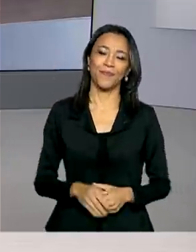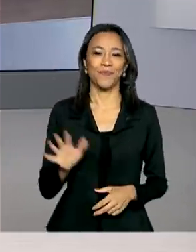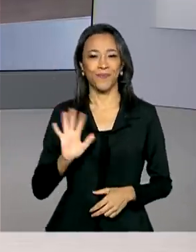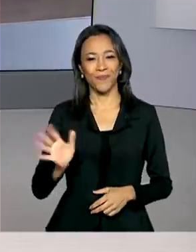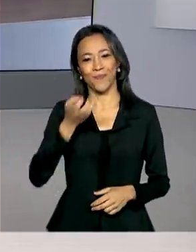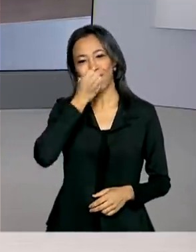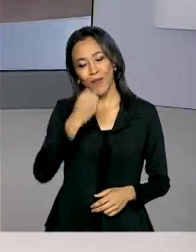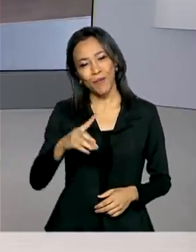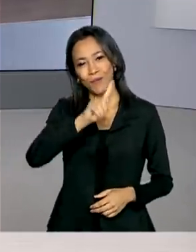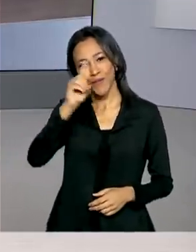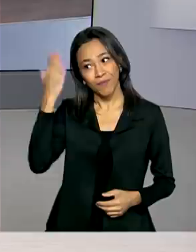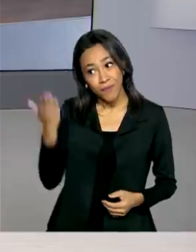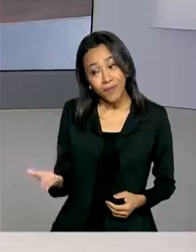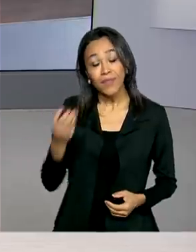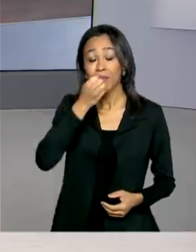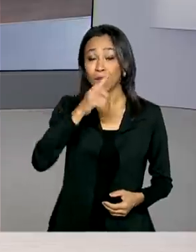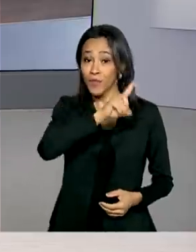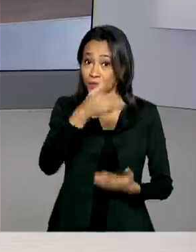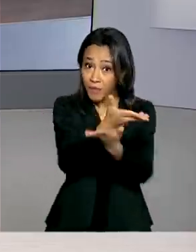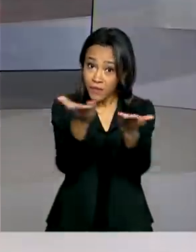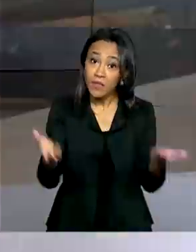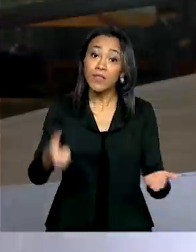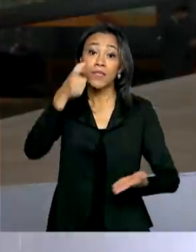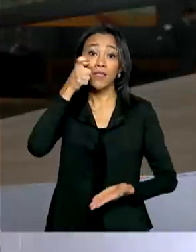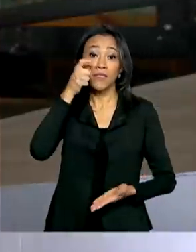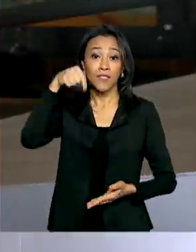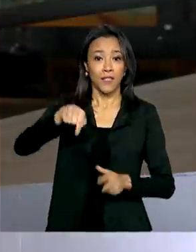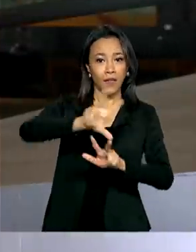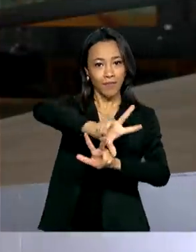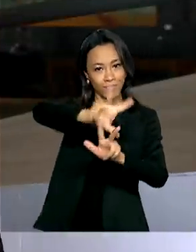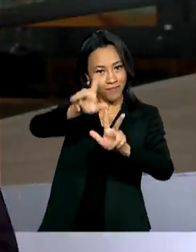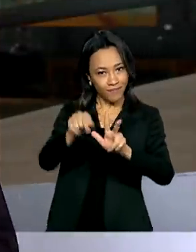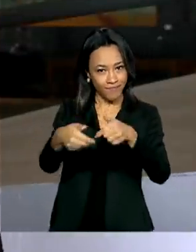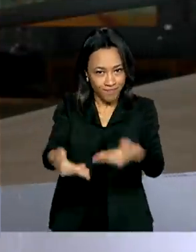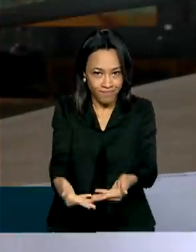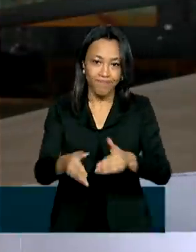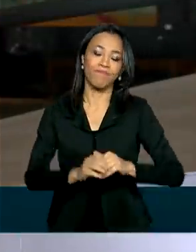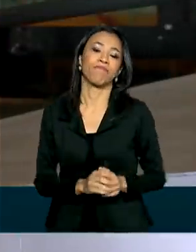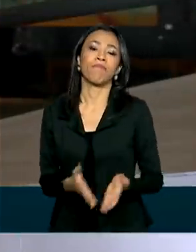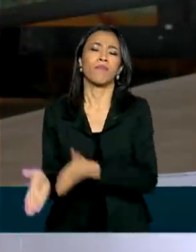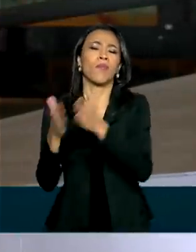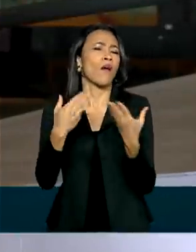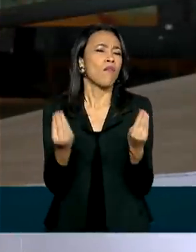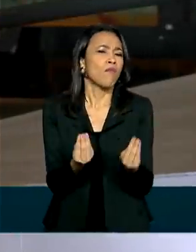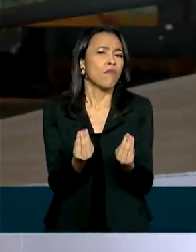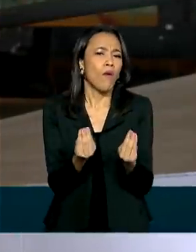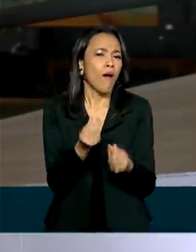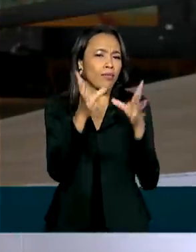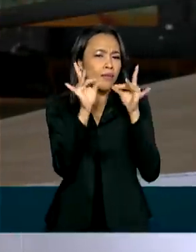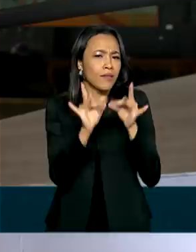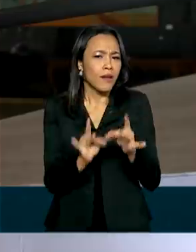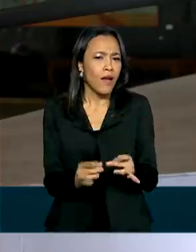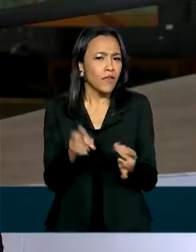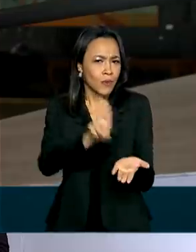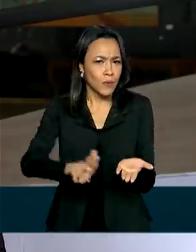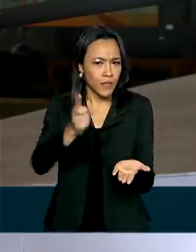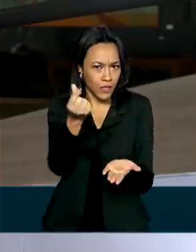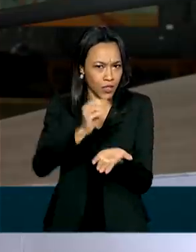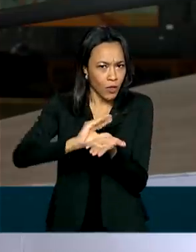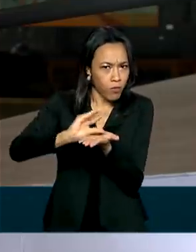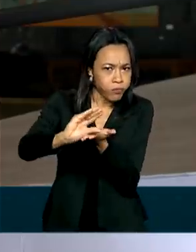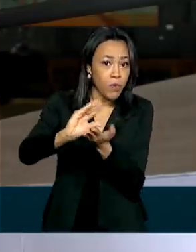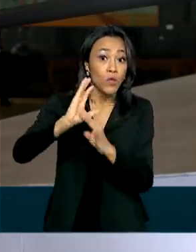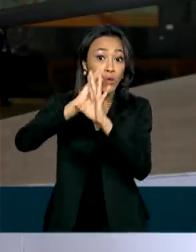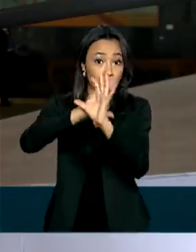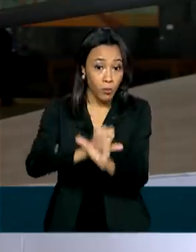Renata. Bom dia para você. Bom dia para você que acompanha a TV Brasil. Bom, vamos detalhar como esses recursos vão ser usados. Do